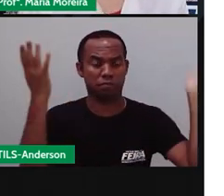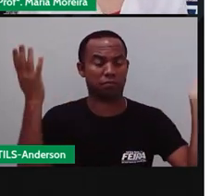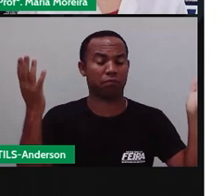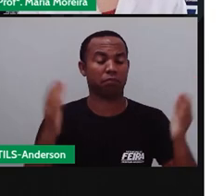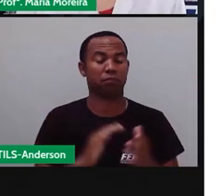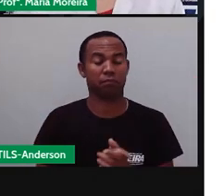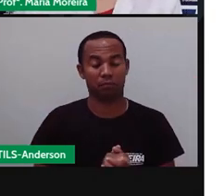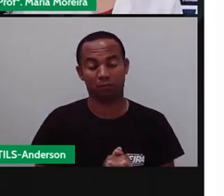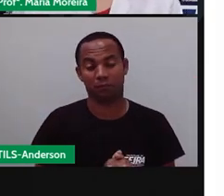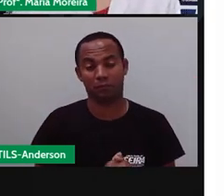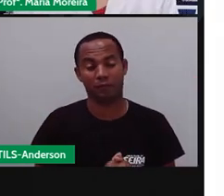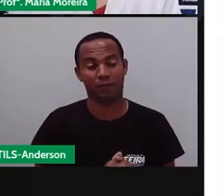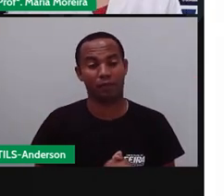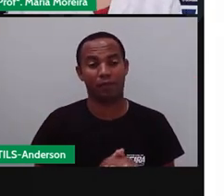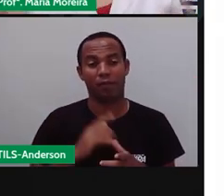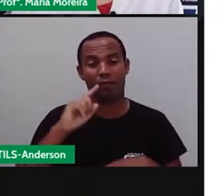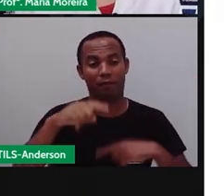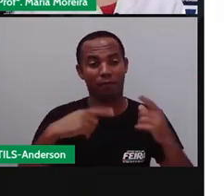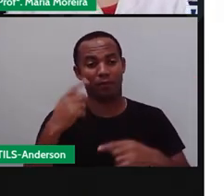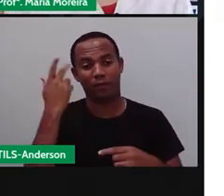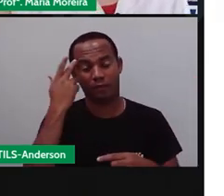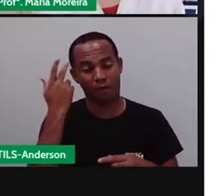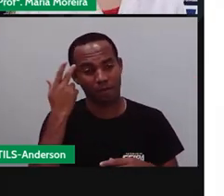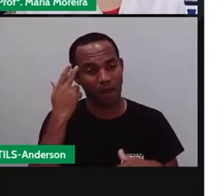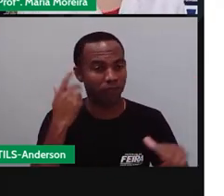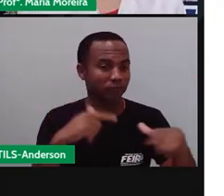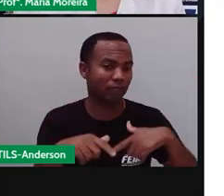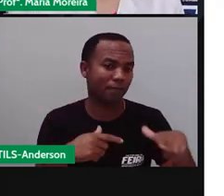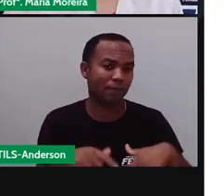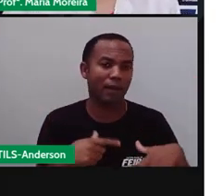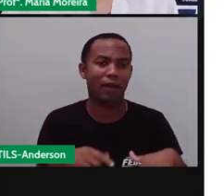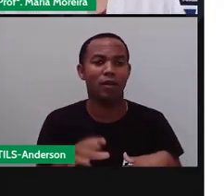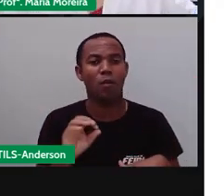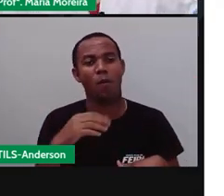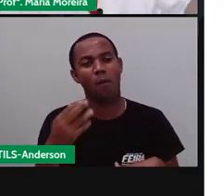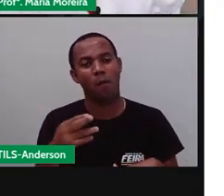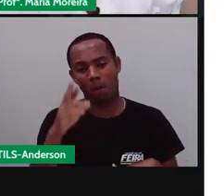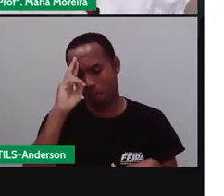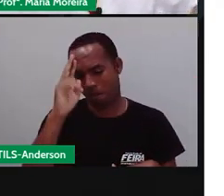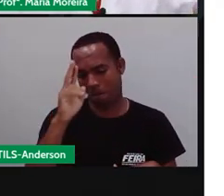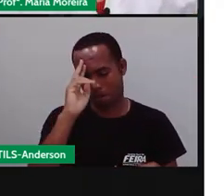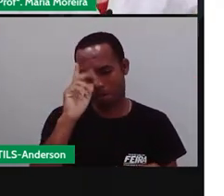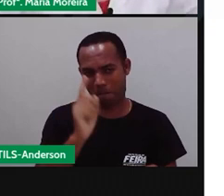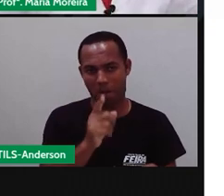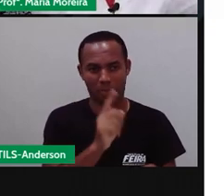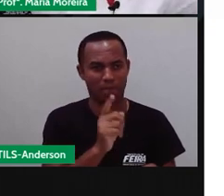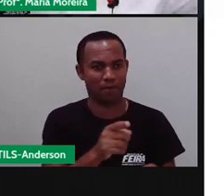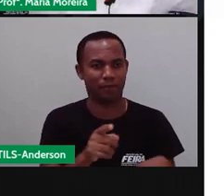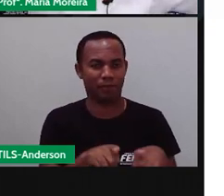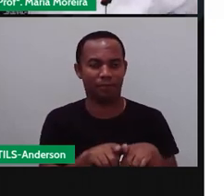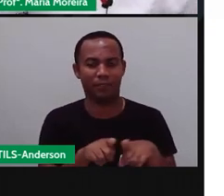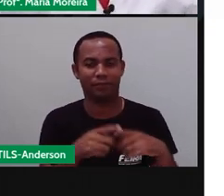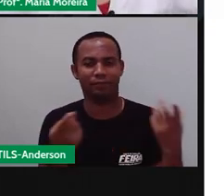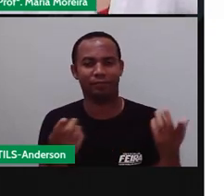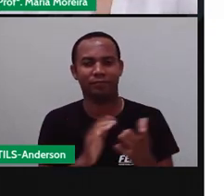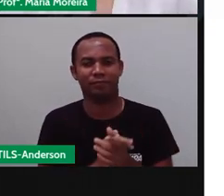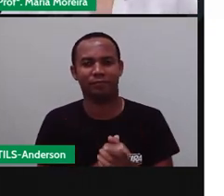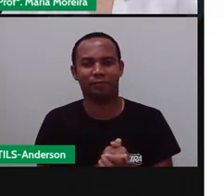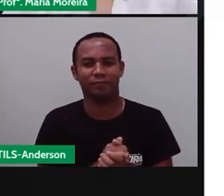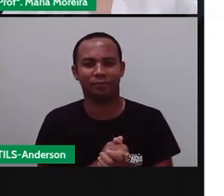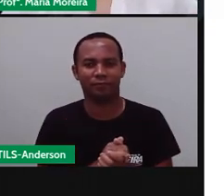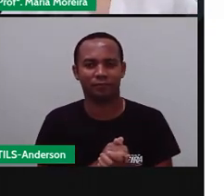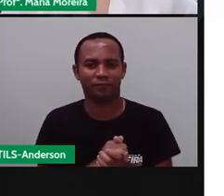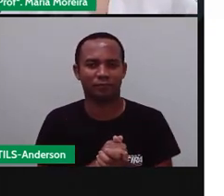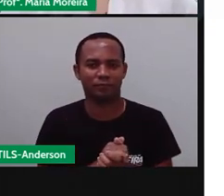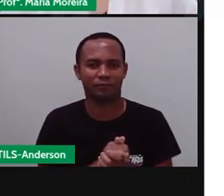Quem era servo tinha que continuar lá trabalhando. E quem era senhor tinha que continuar lá só dando ordem, vivendo o quê? Com vinhas e vinhos e festas.